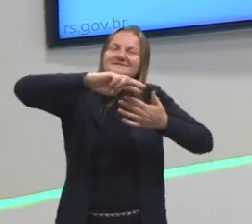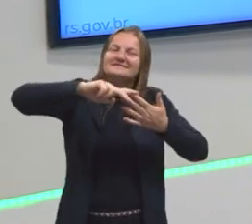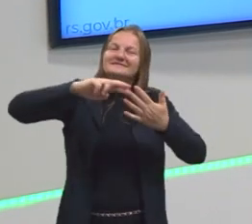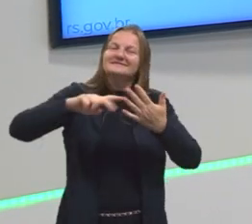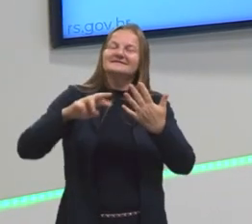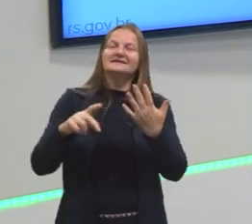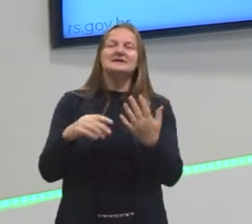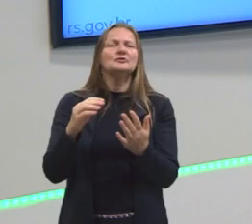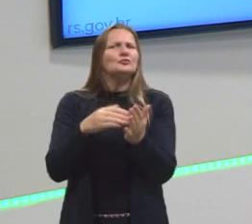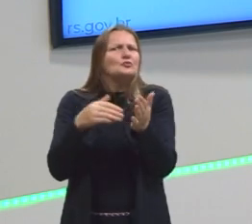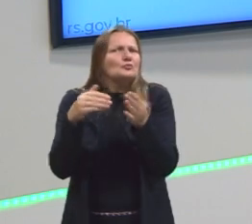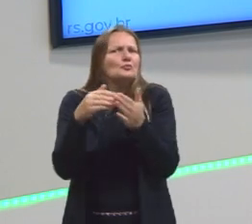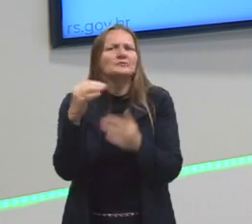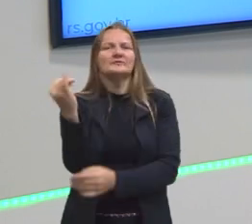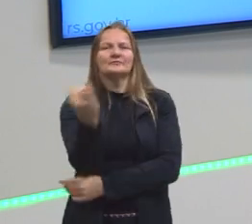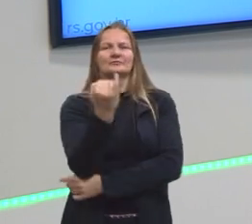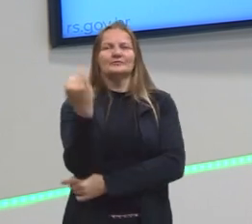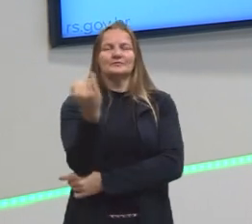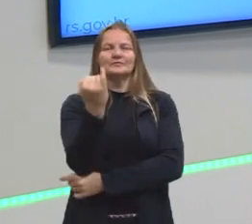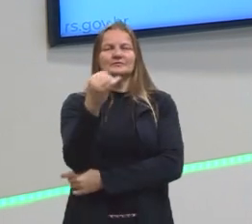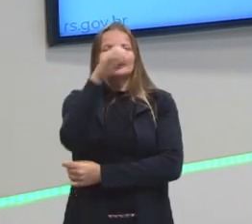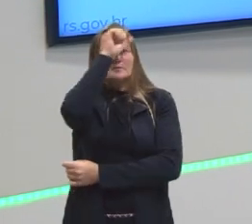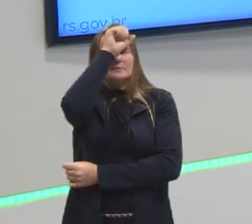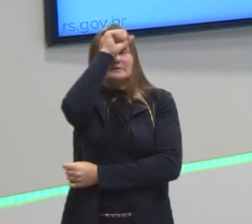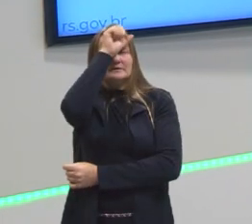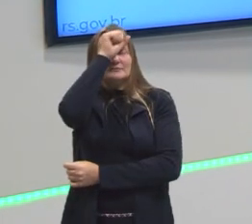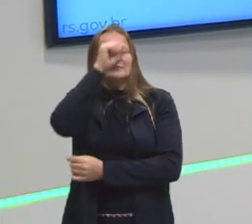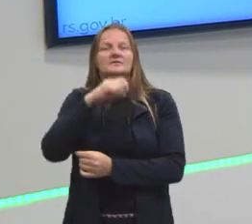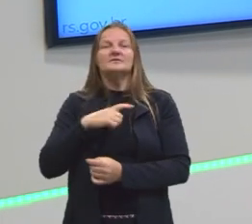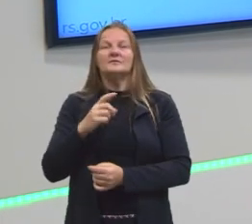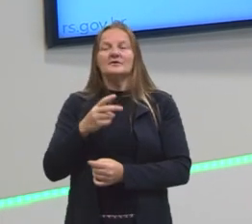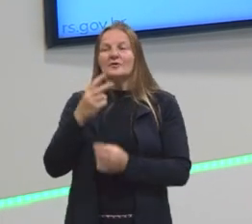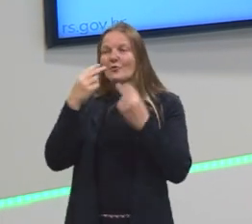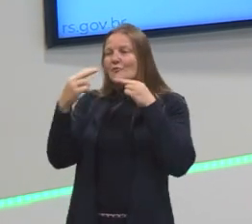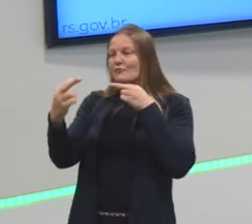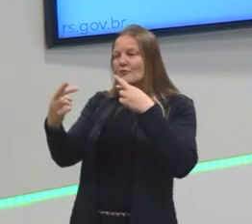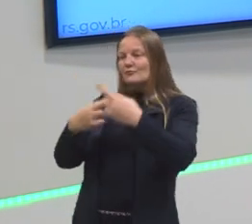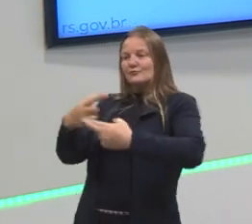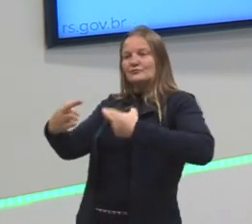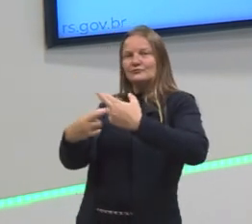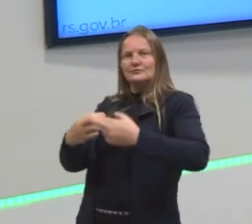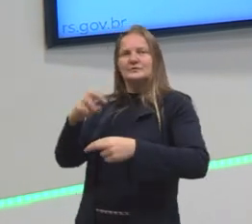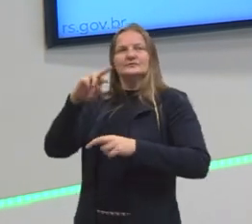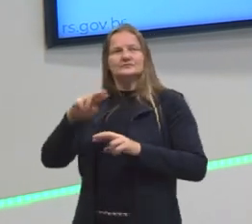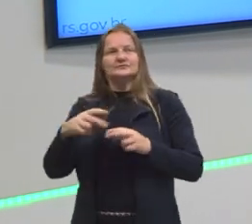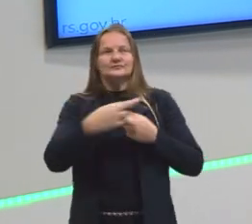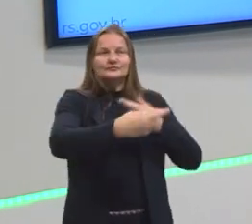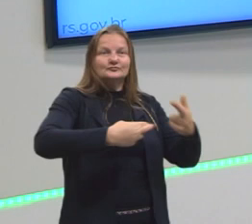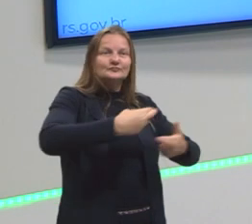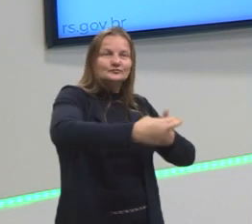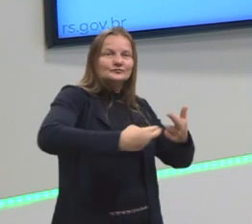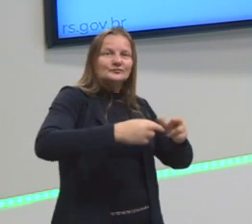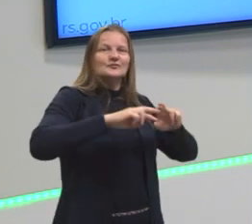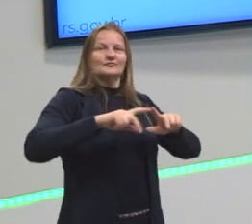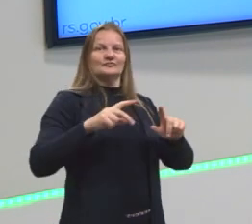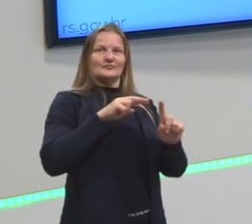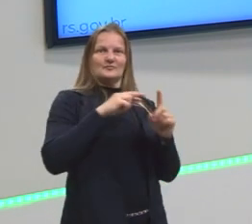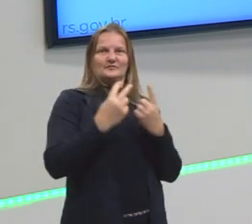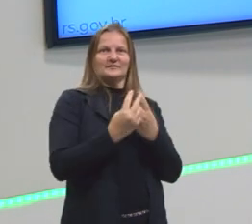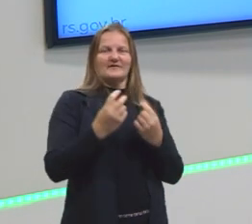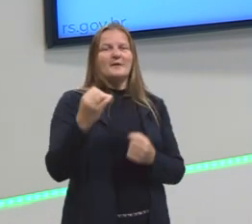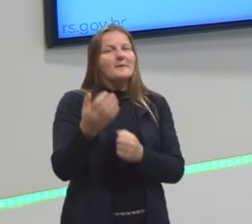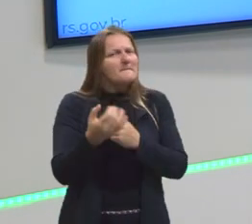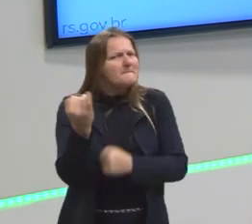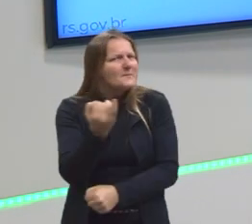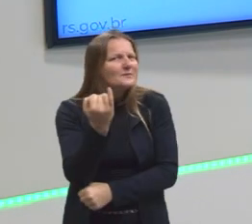todas são importantes. E nós aprendemos sempre com o diferente. Então, portanto, essa é uma perspectiva básica.